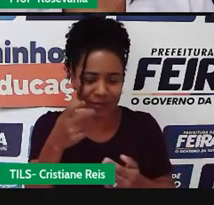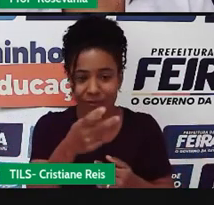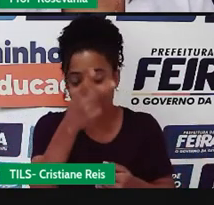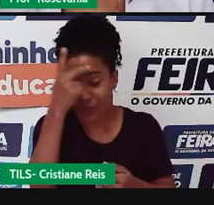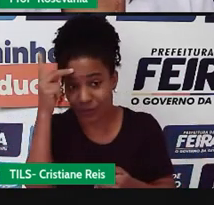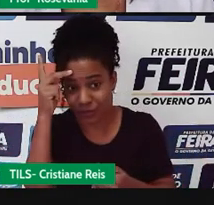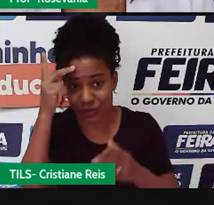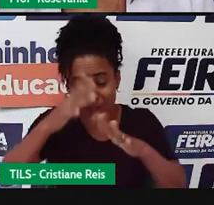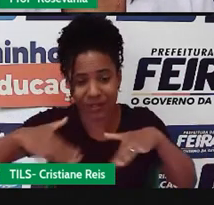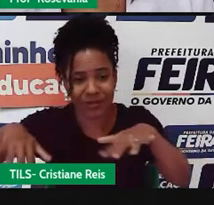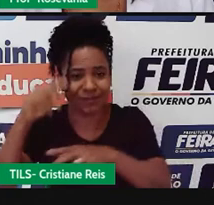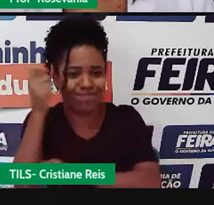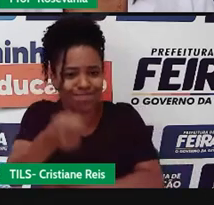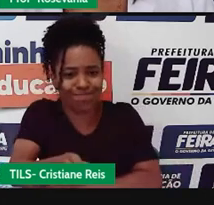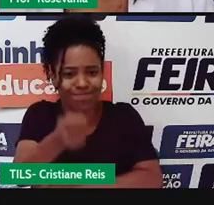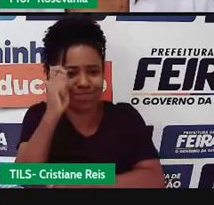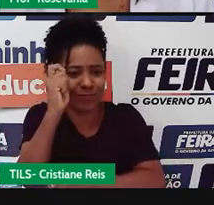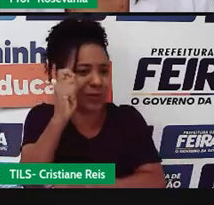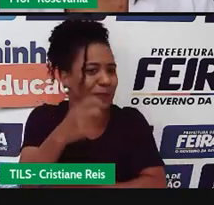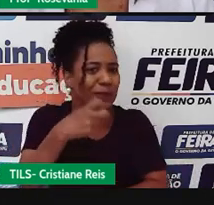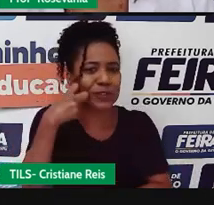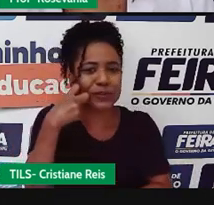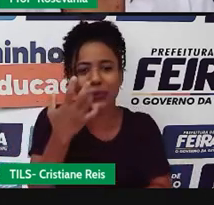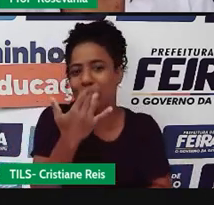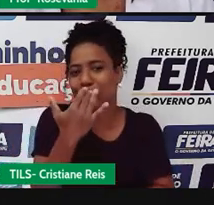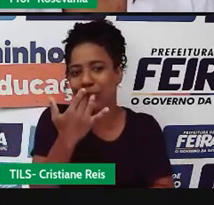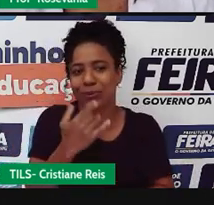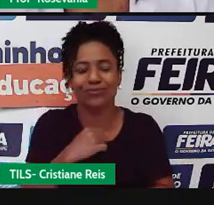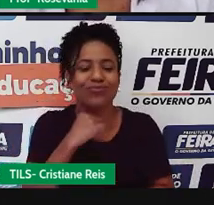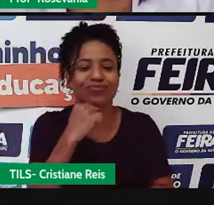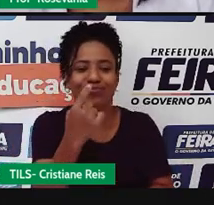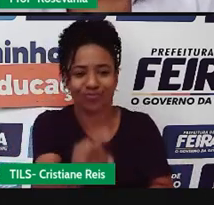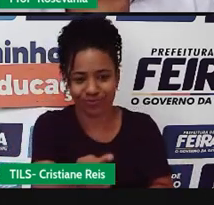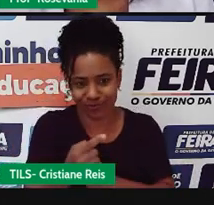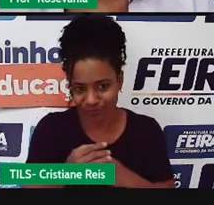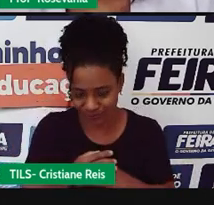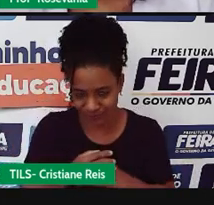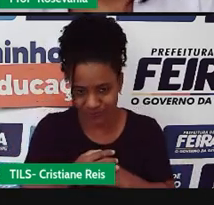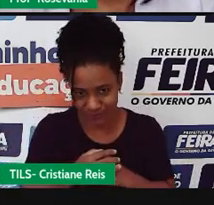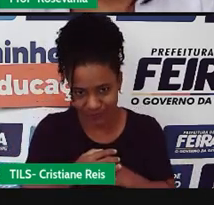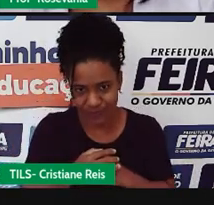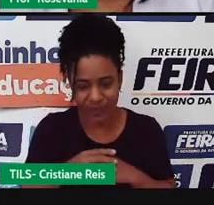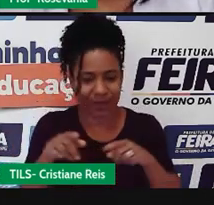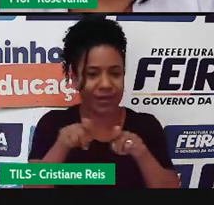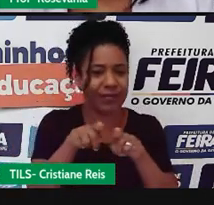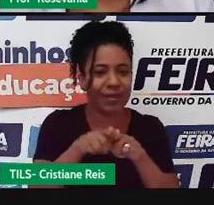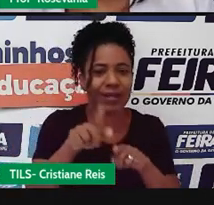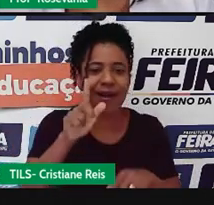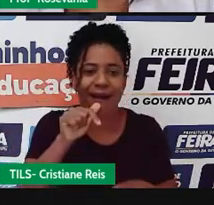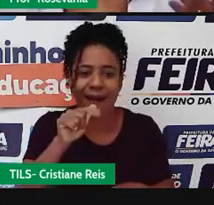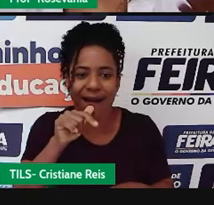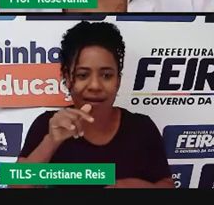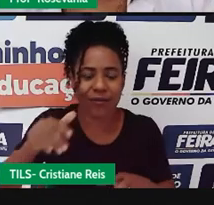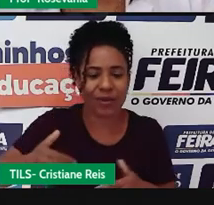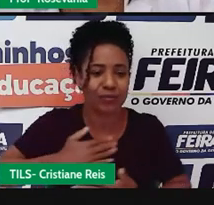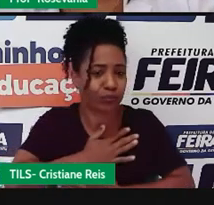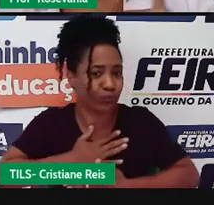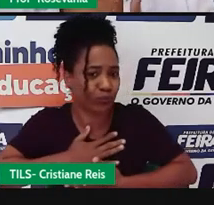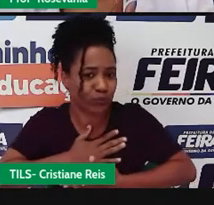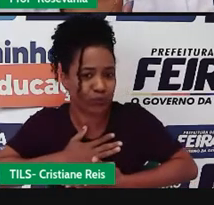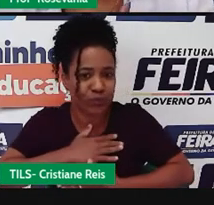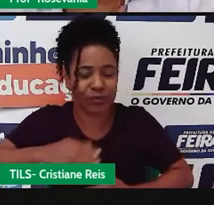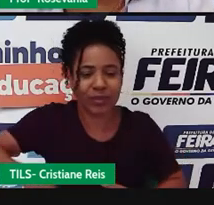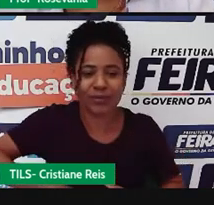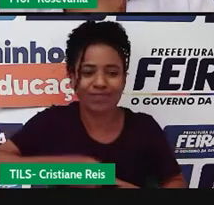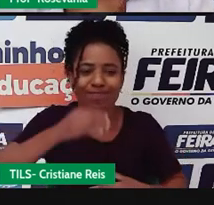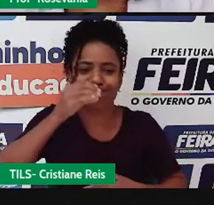pesca, e sem falar que contamina a água, que boa parte dessas populações ribeirinhas também vão consumir, e que é a nossa